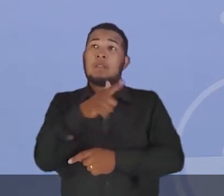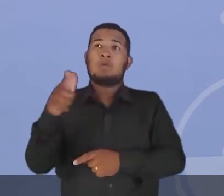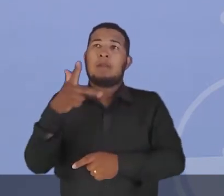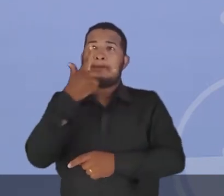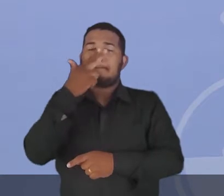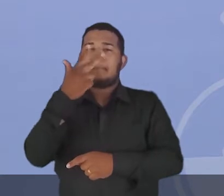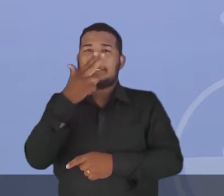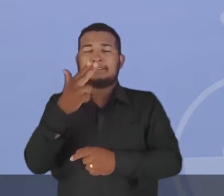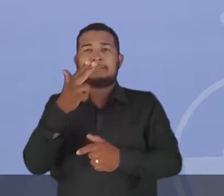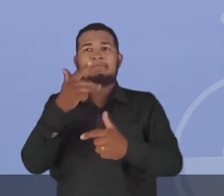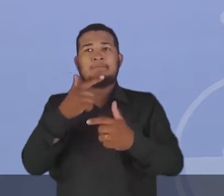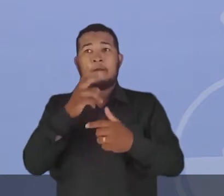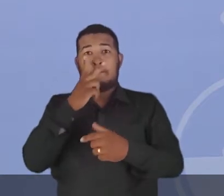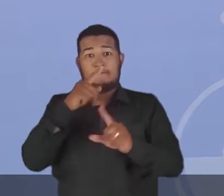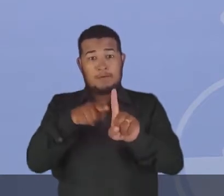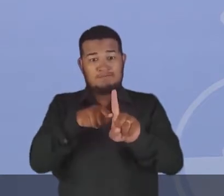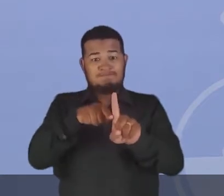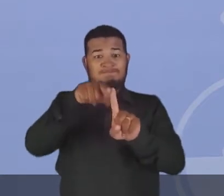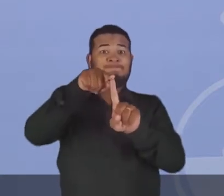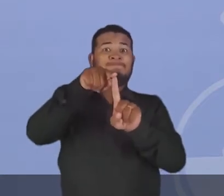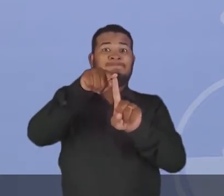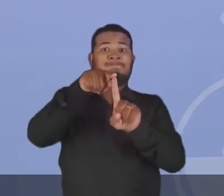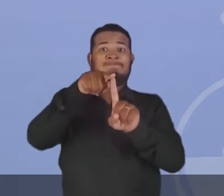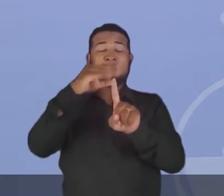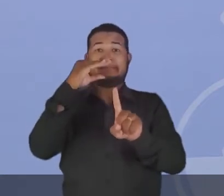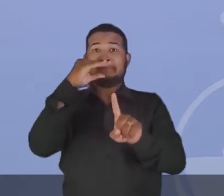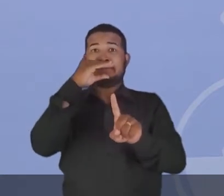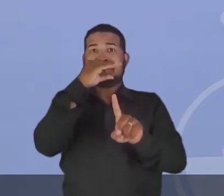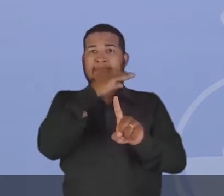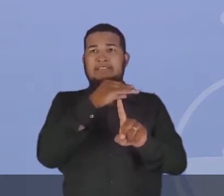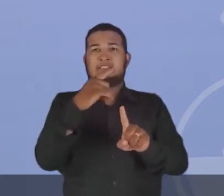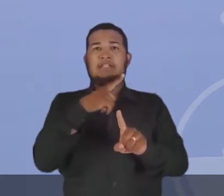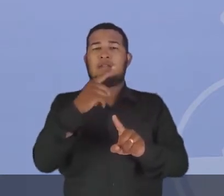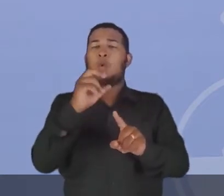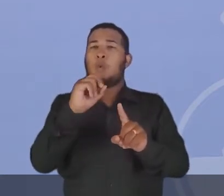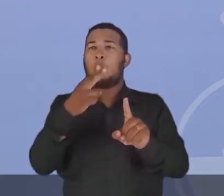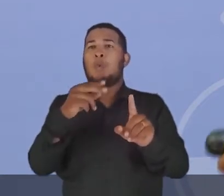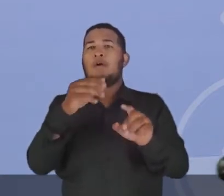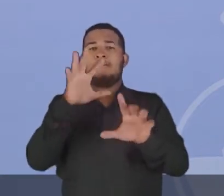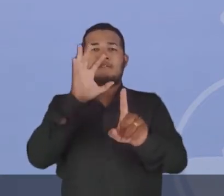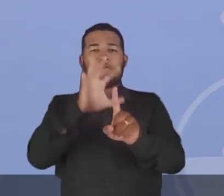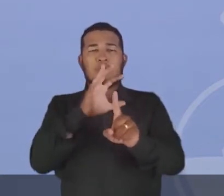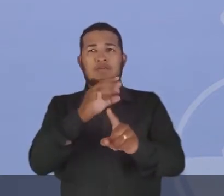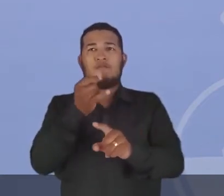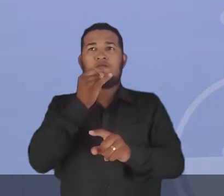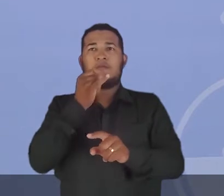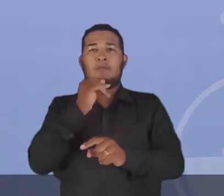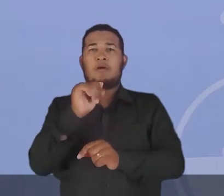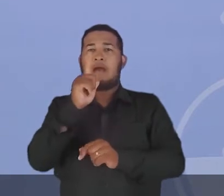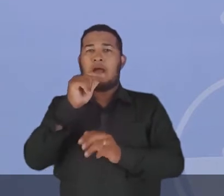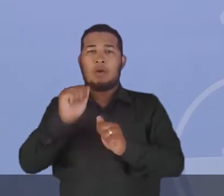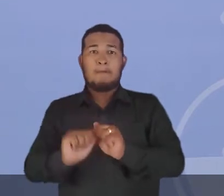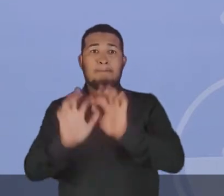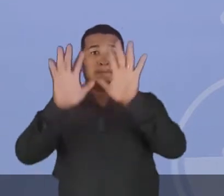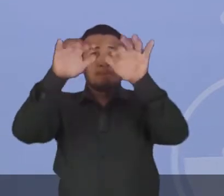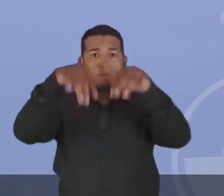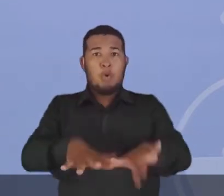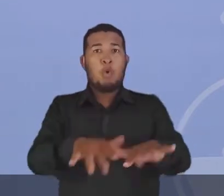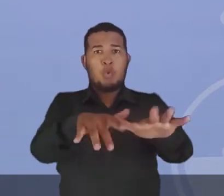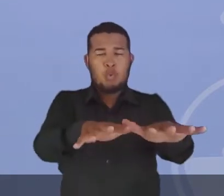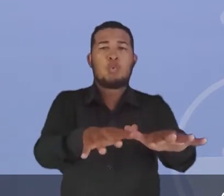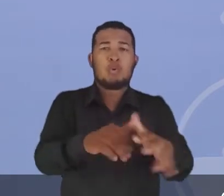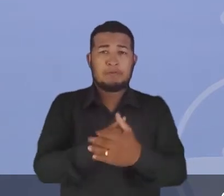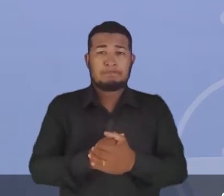rigores climáticos, como ocorre, por exemplo, com grandes inundações, como no Sudeste Asiático, com clima de